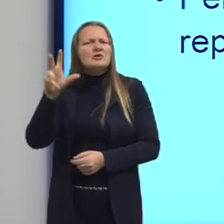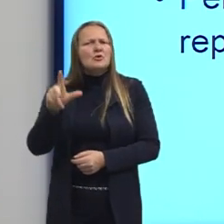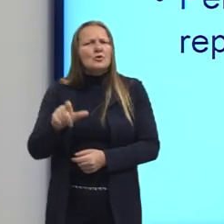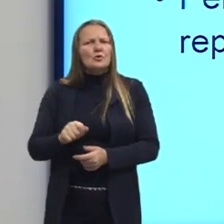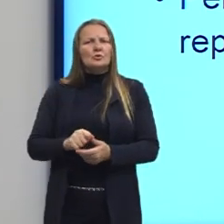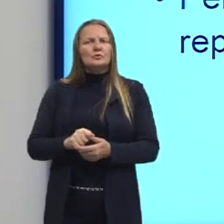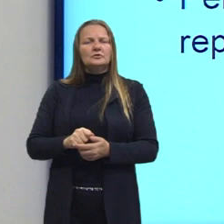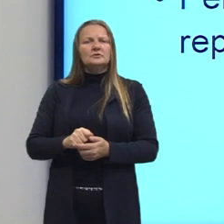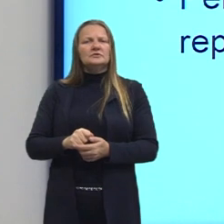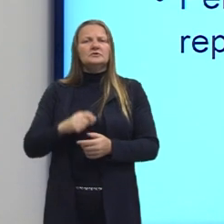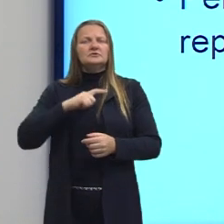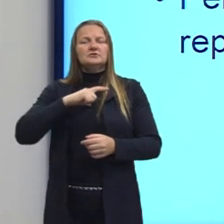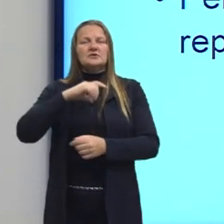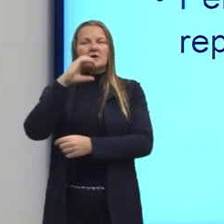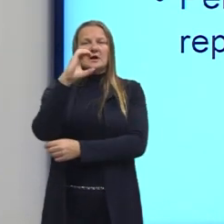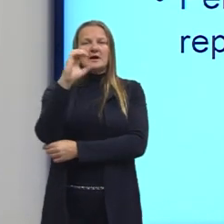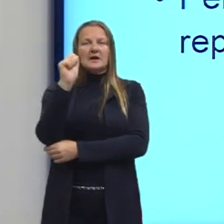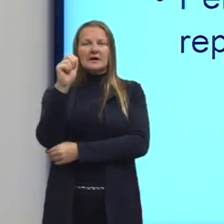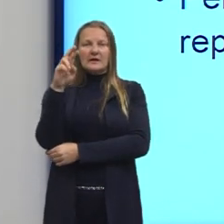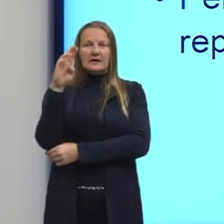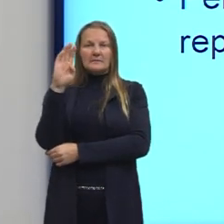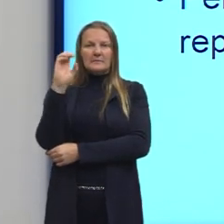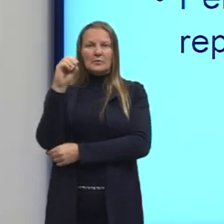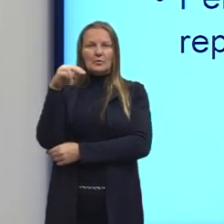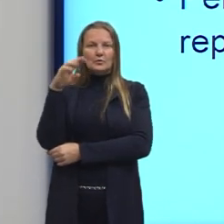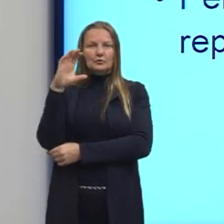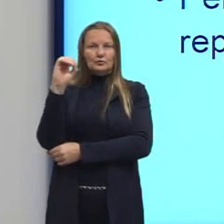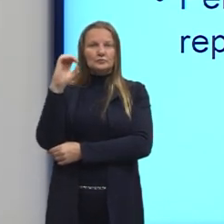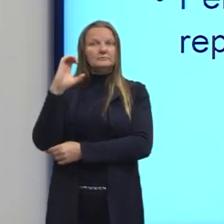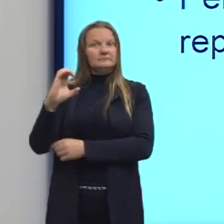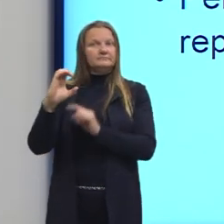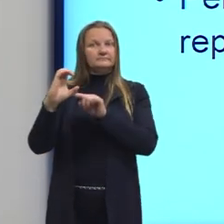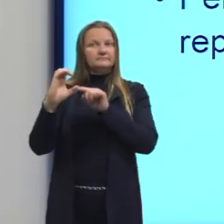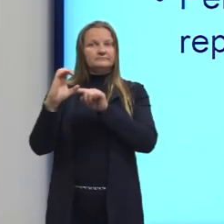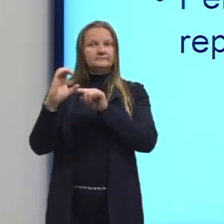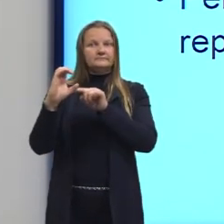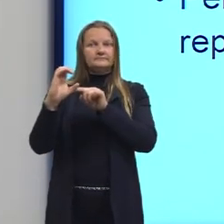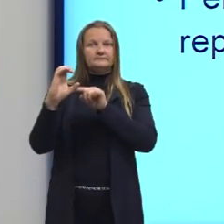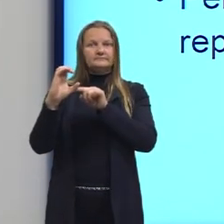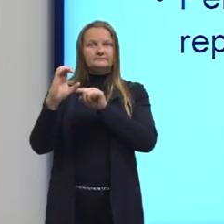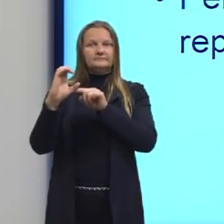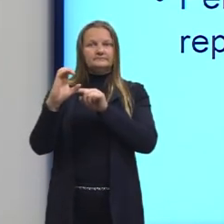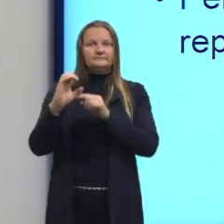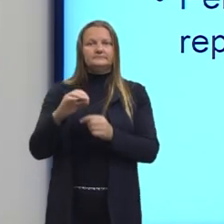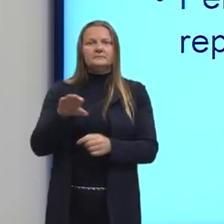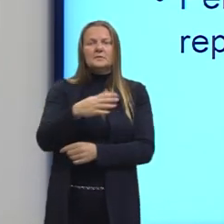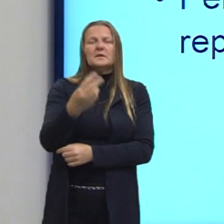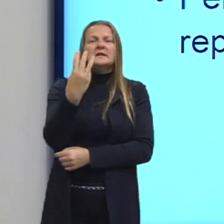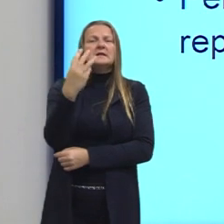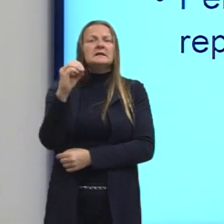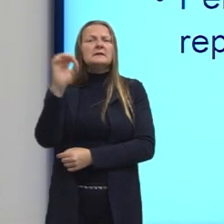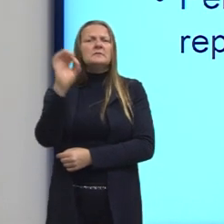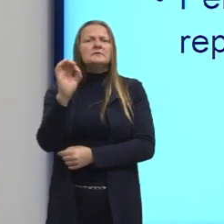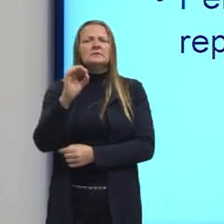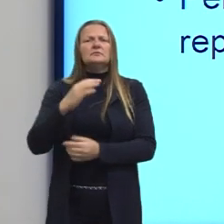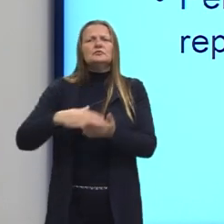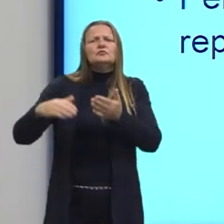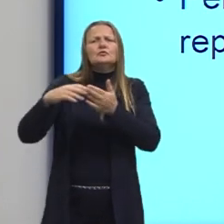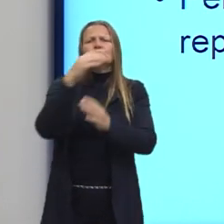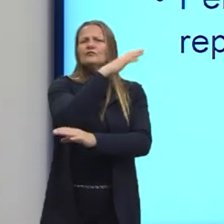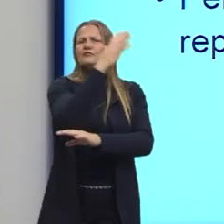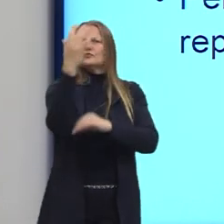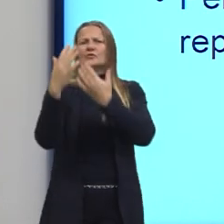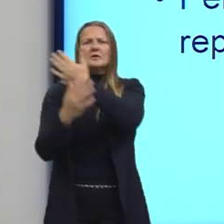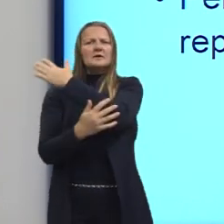de carbono, correspondendo a 35% do carbono presente nas florestas